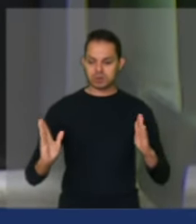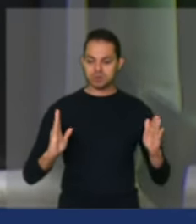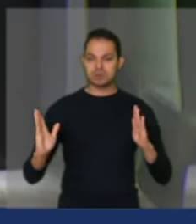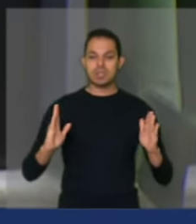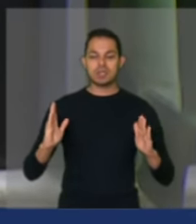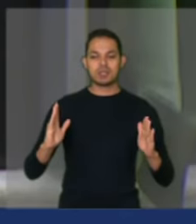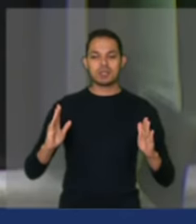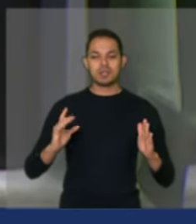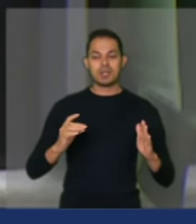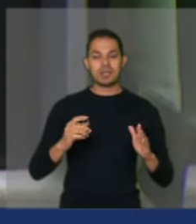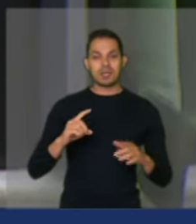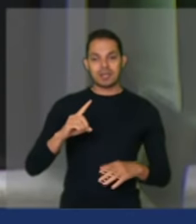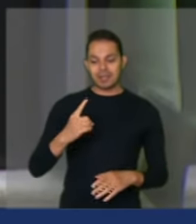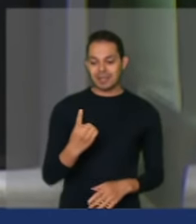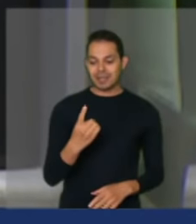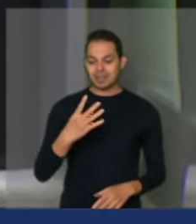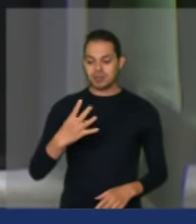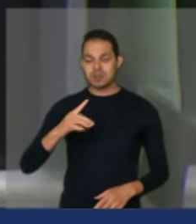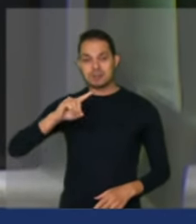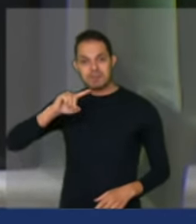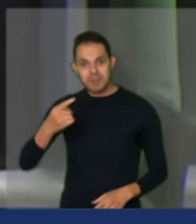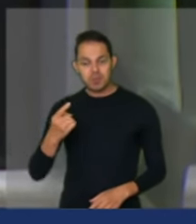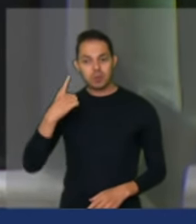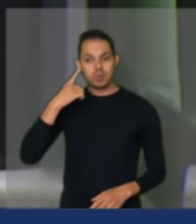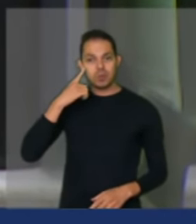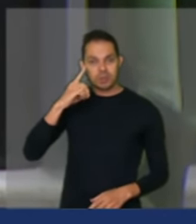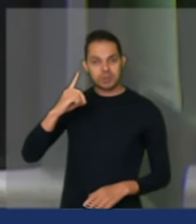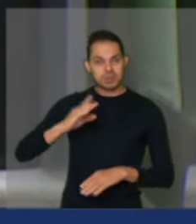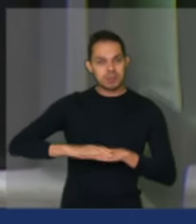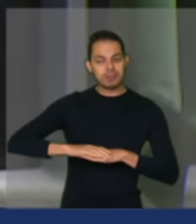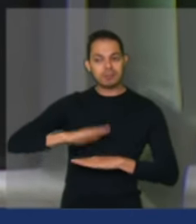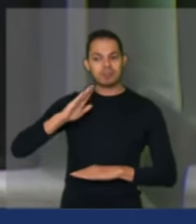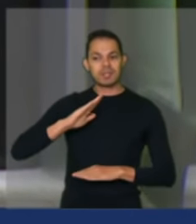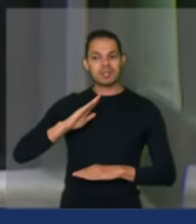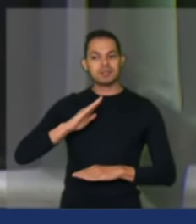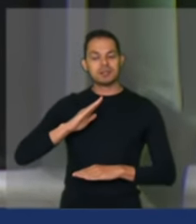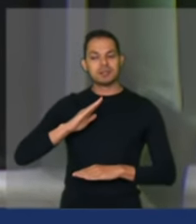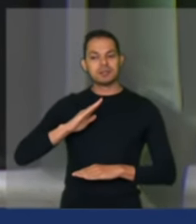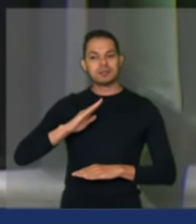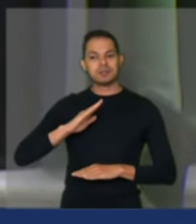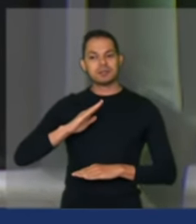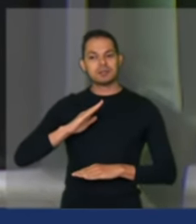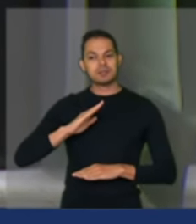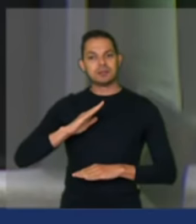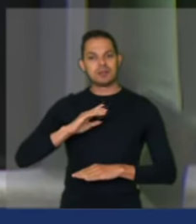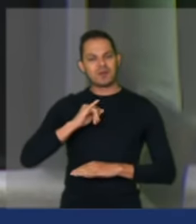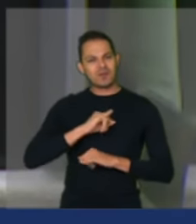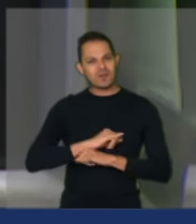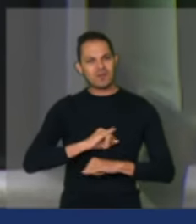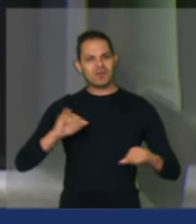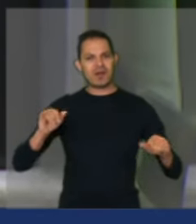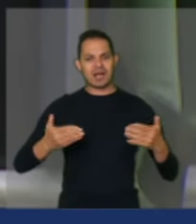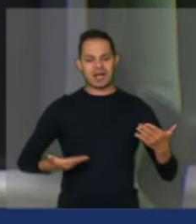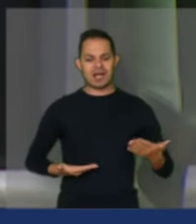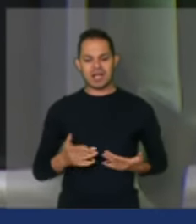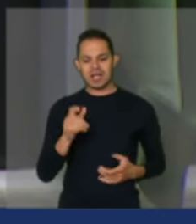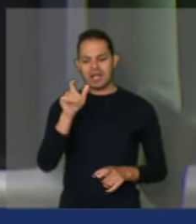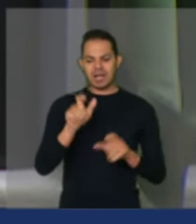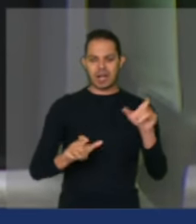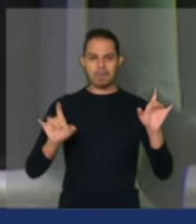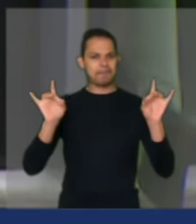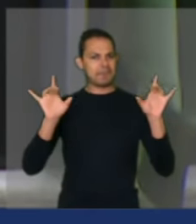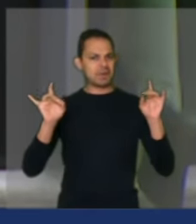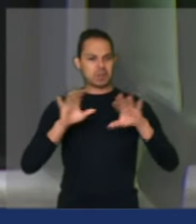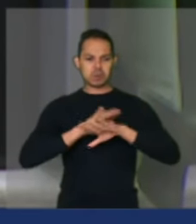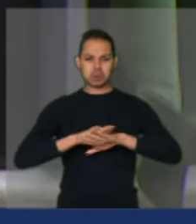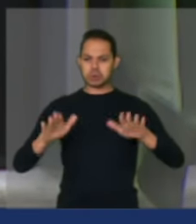14 mil reais por dia. E ele vai dizer que o servidor público só quer privilégio?